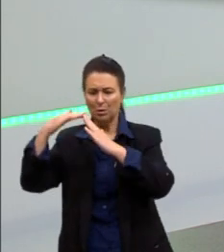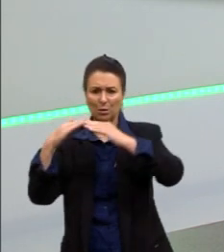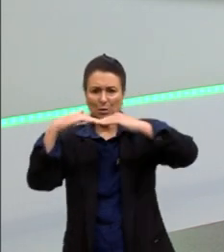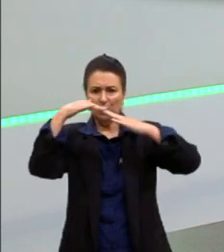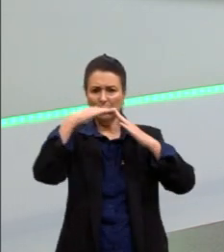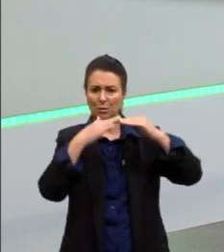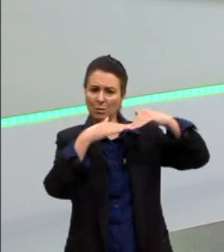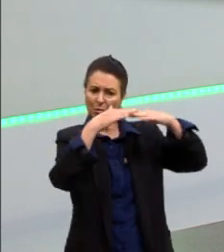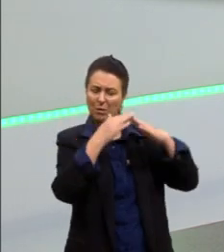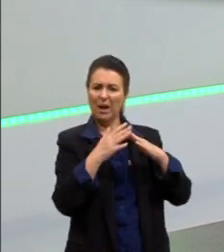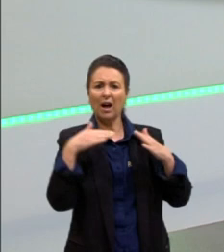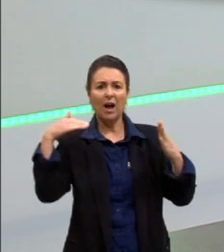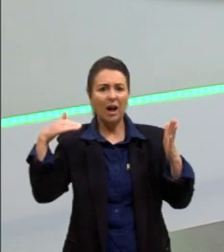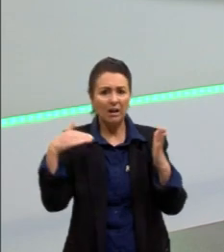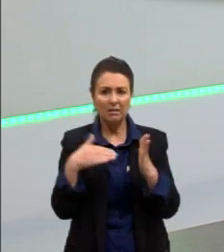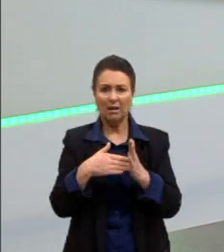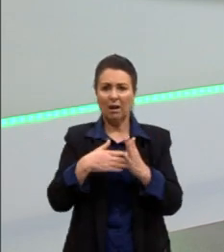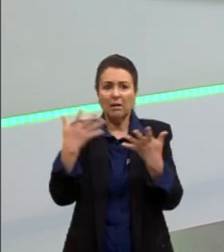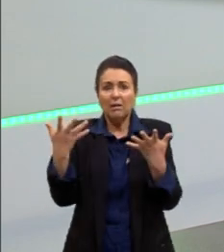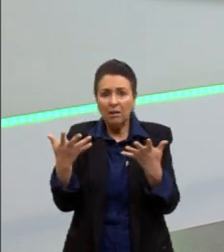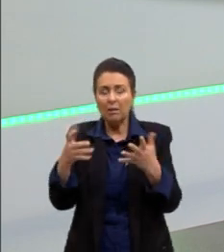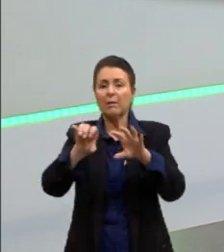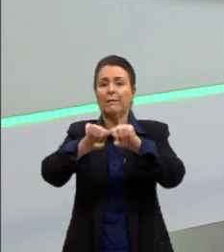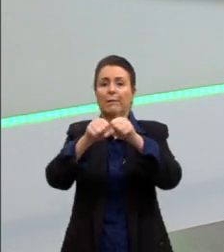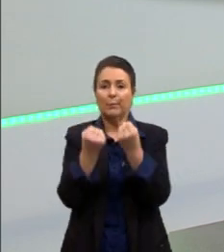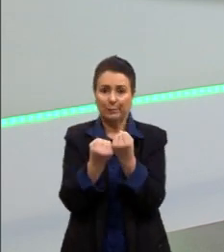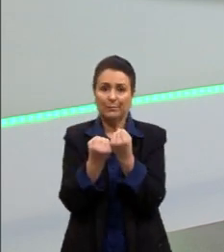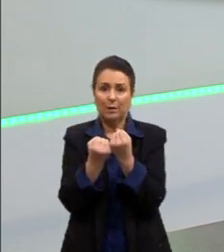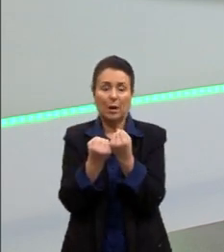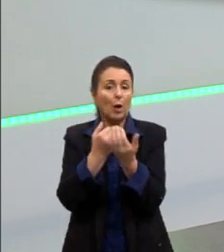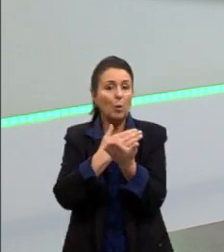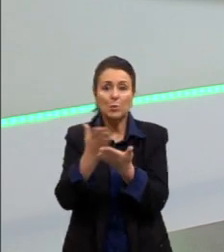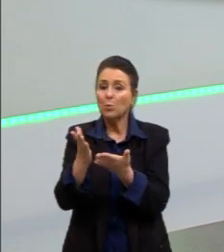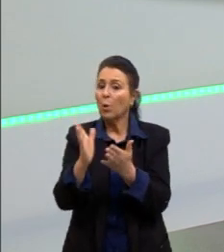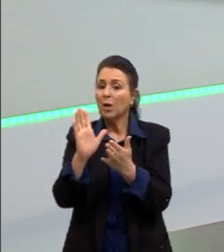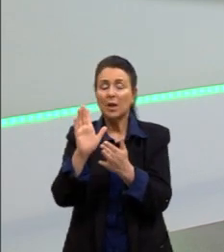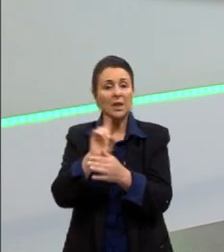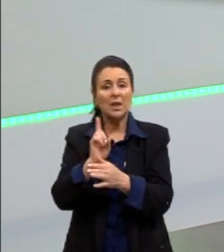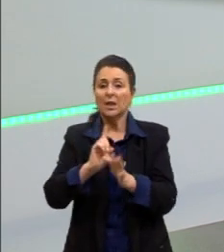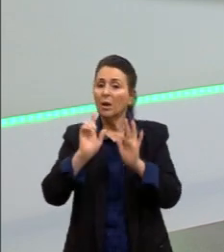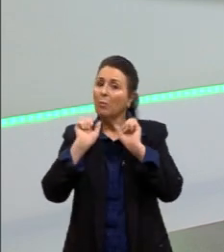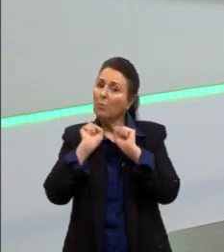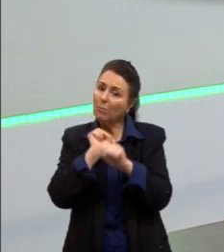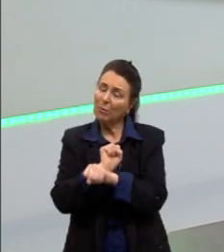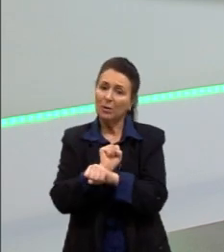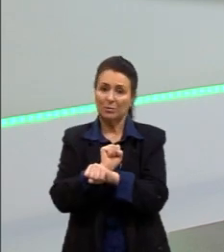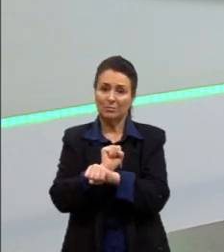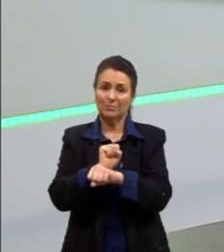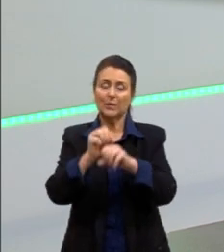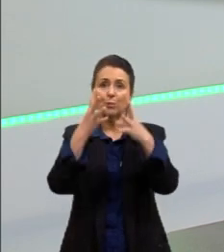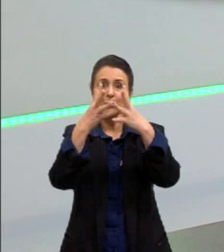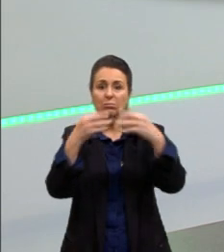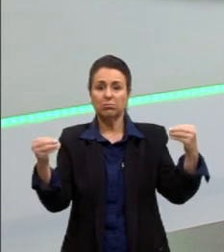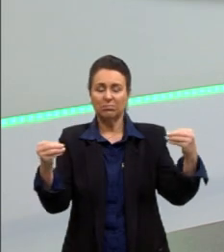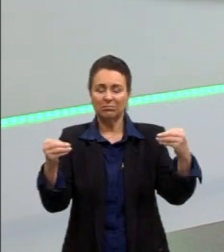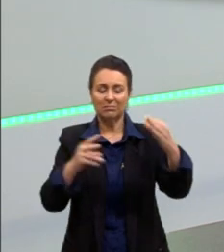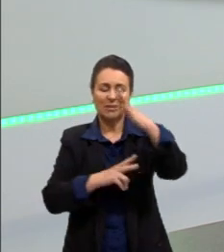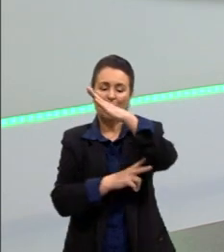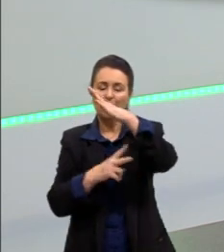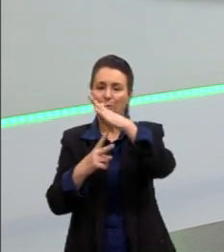fortemente até que ela entrasse em colapso e aí ela quebrou ela foi destruída essa ponte